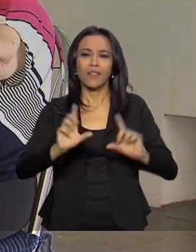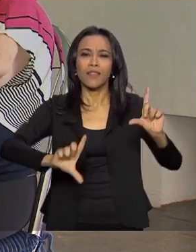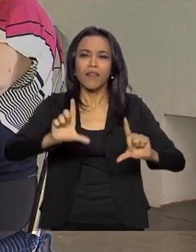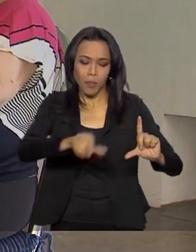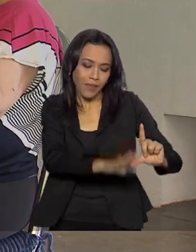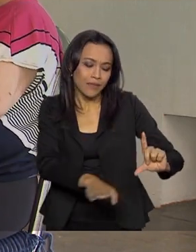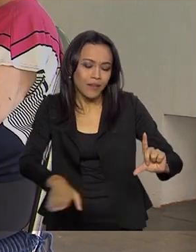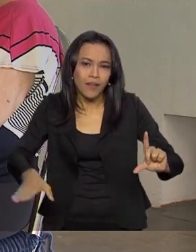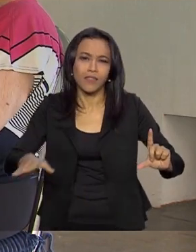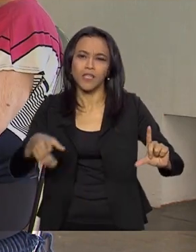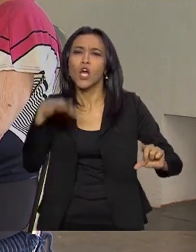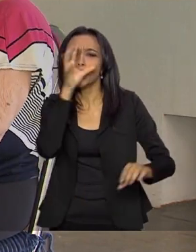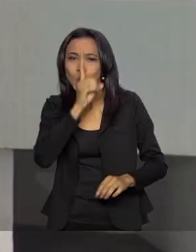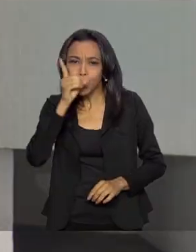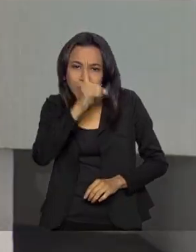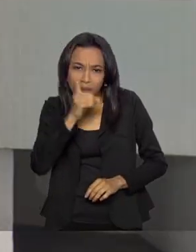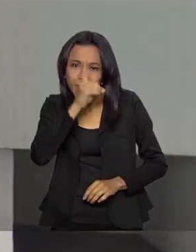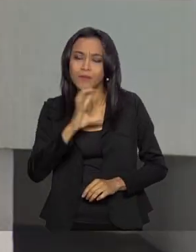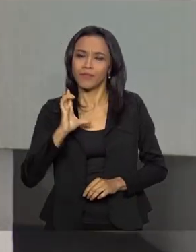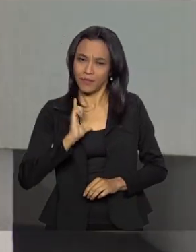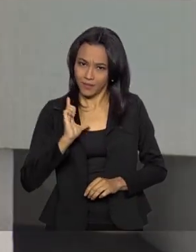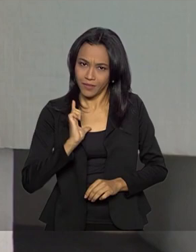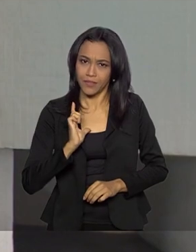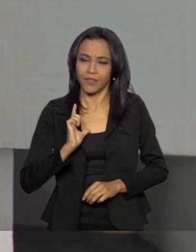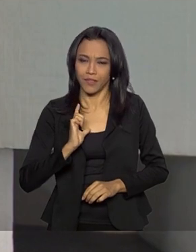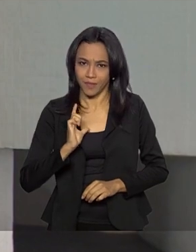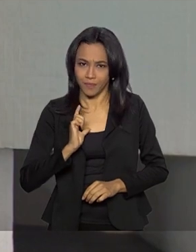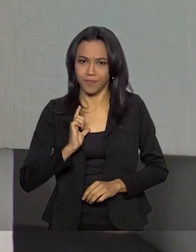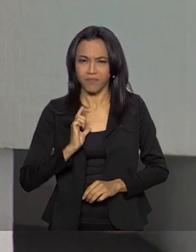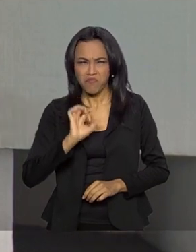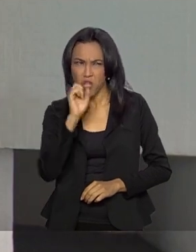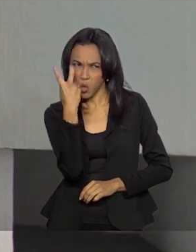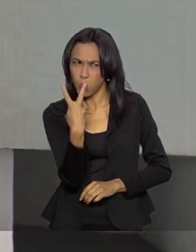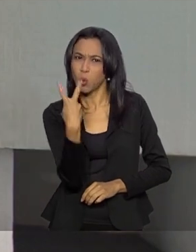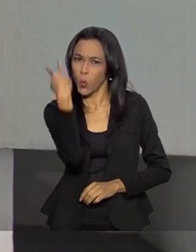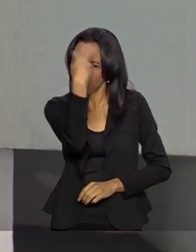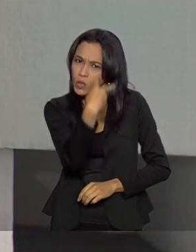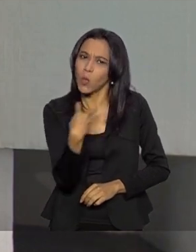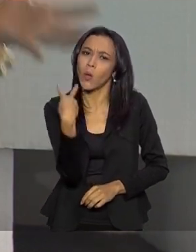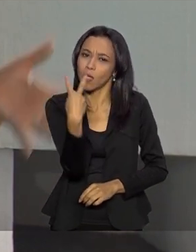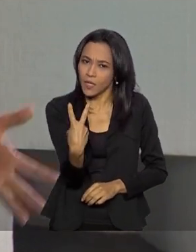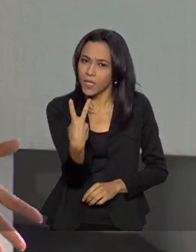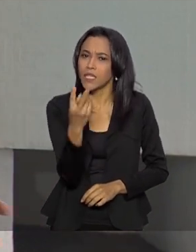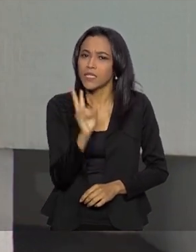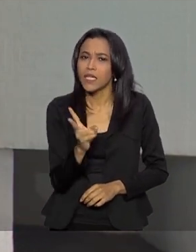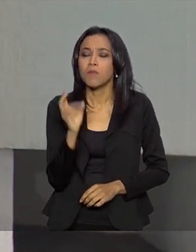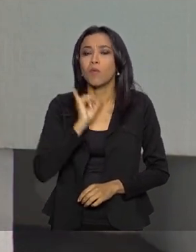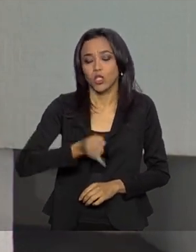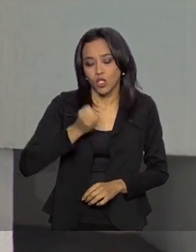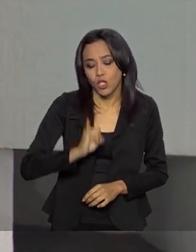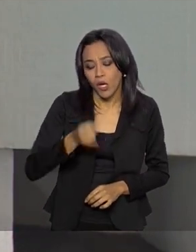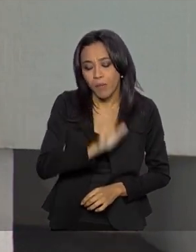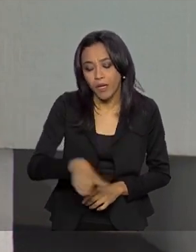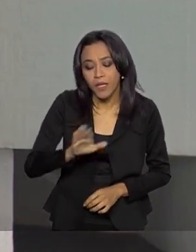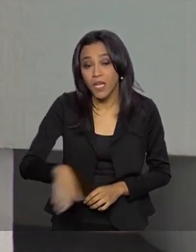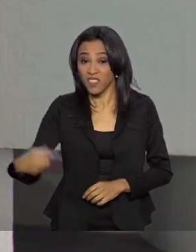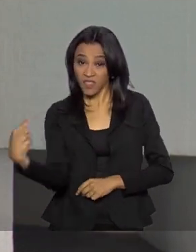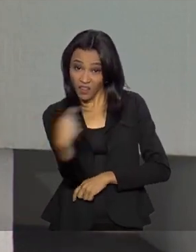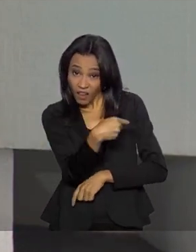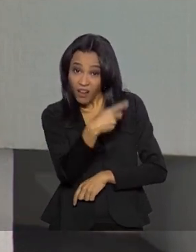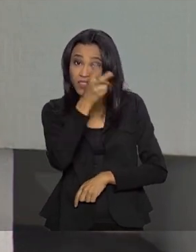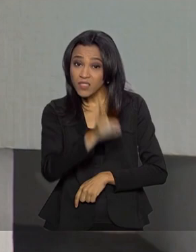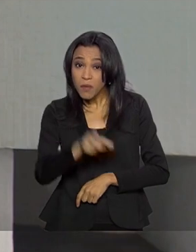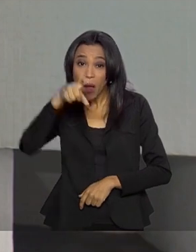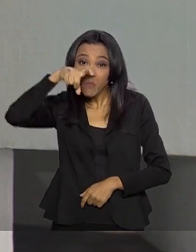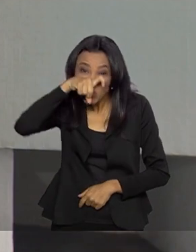Domingo tinha o programa do Sabade, de duas horas, que era sempre uma história infantil. e ela era sempre a